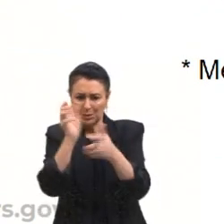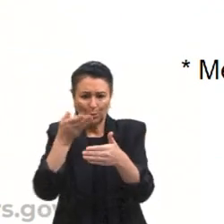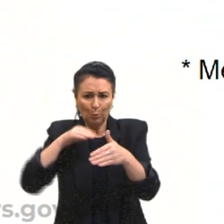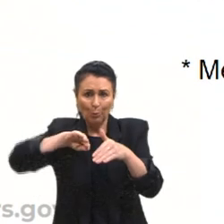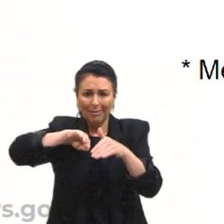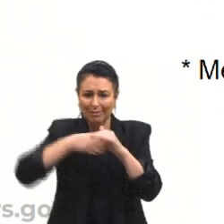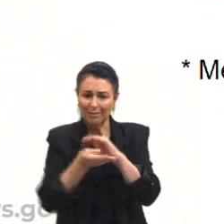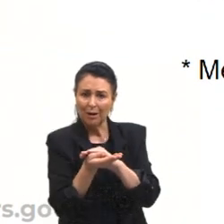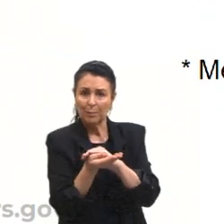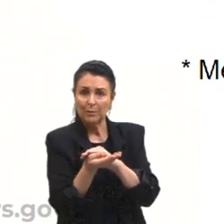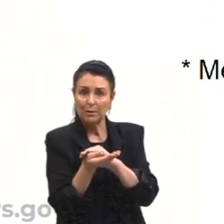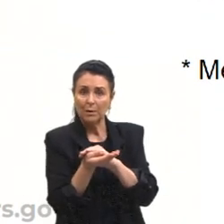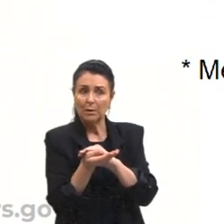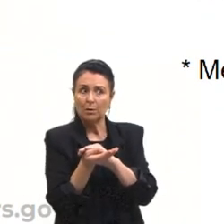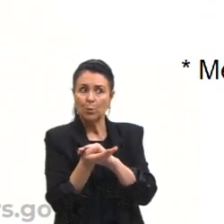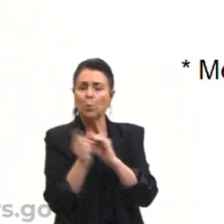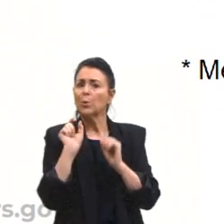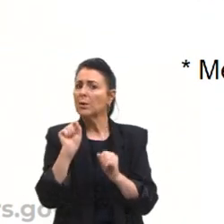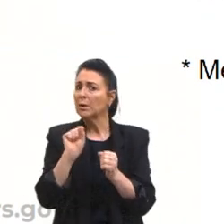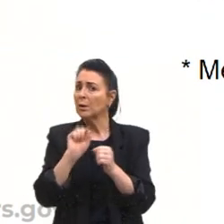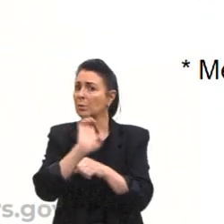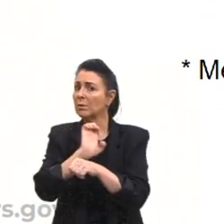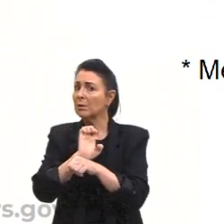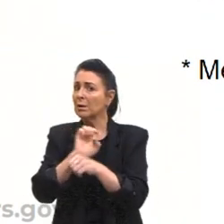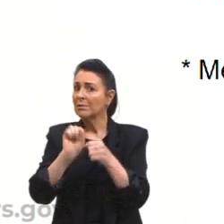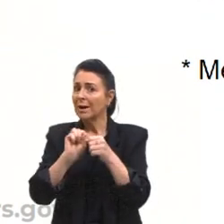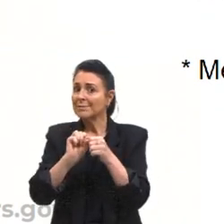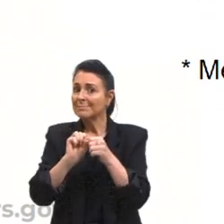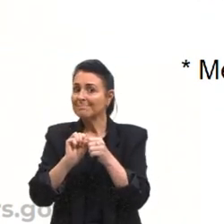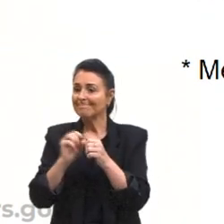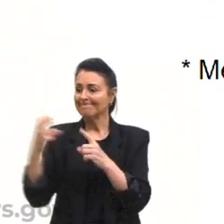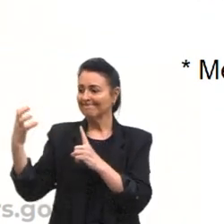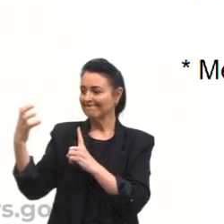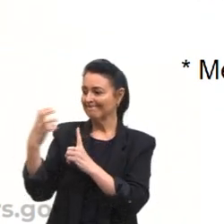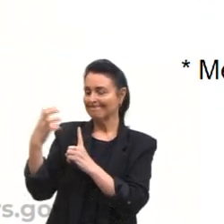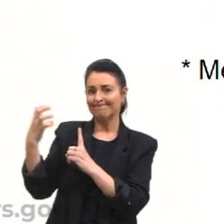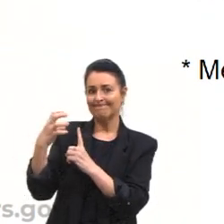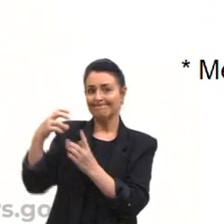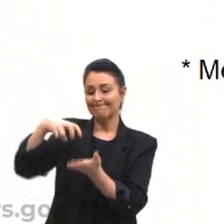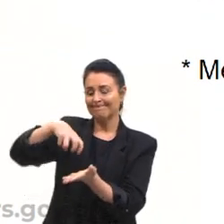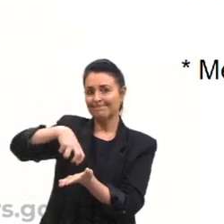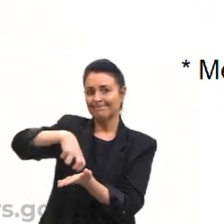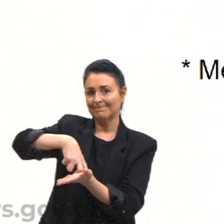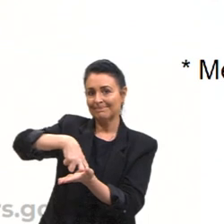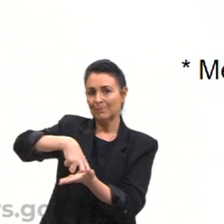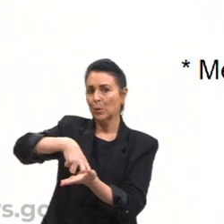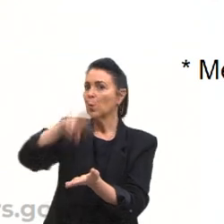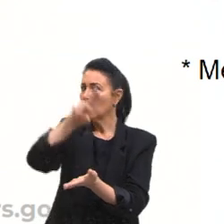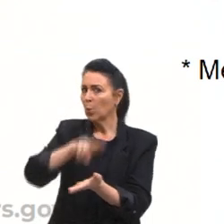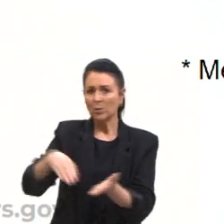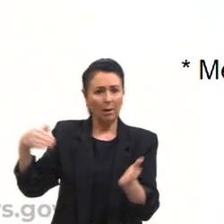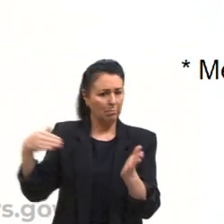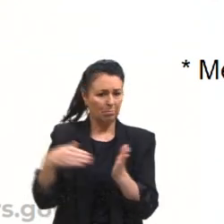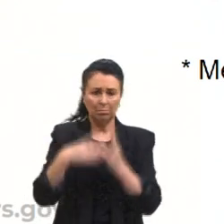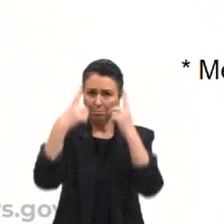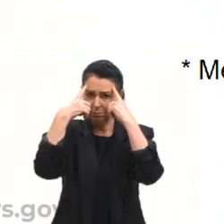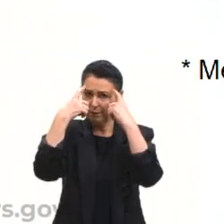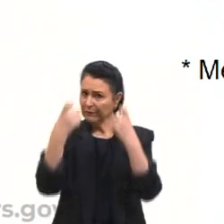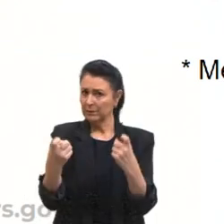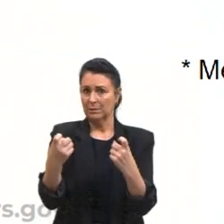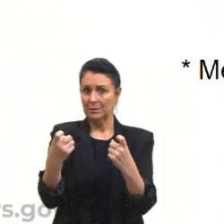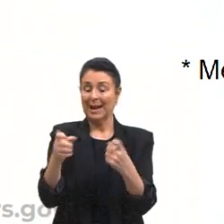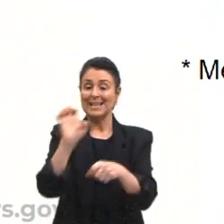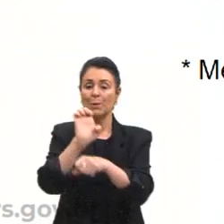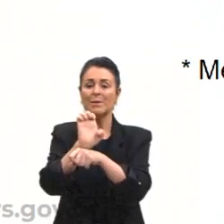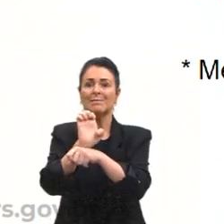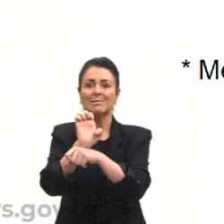o Estado entra com o seu aparelho repressivo, através da violência. Então, olha só, os Estados, quando eu falo aqui, eu falo em Estado-nação,